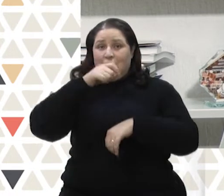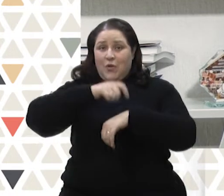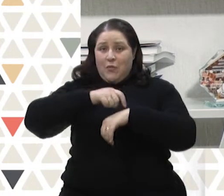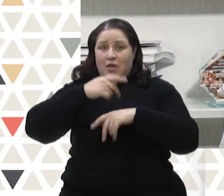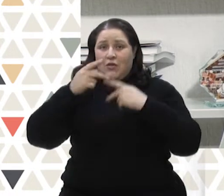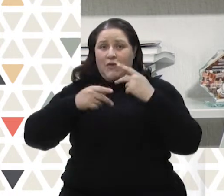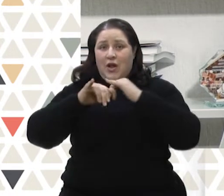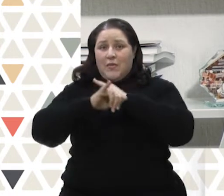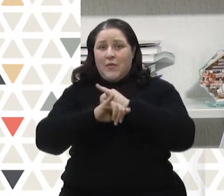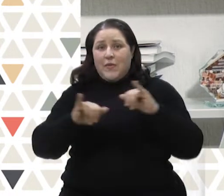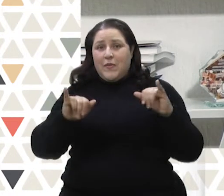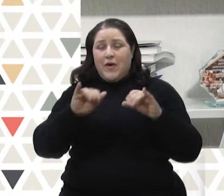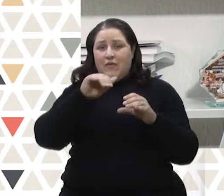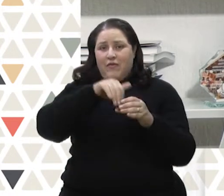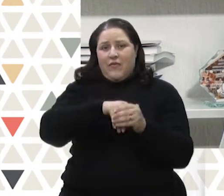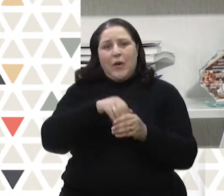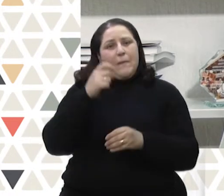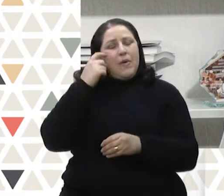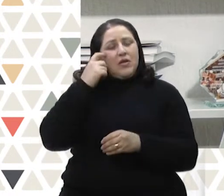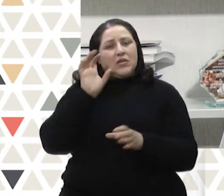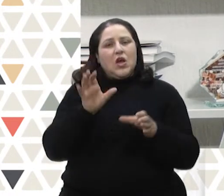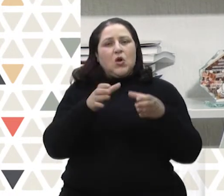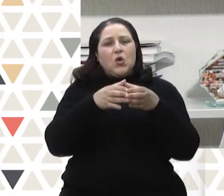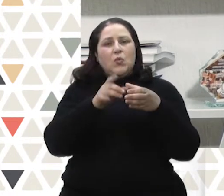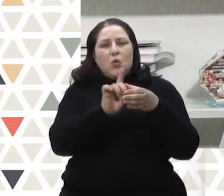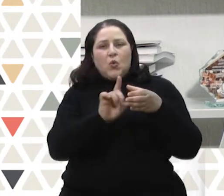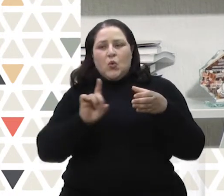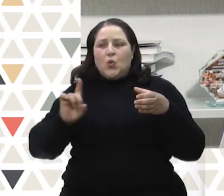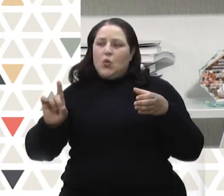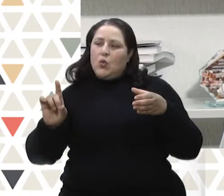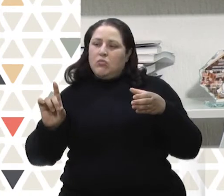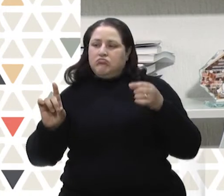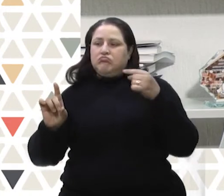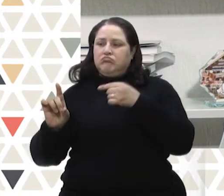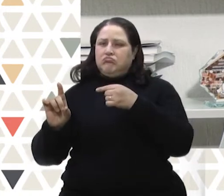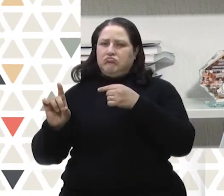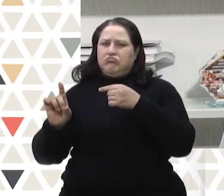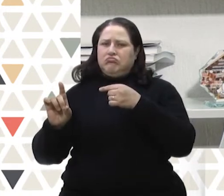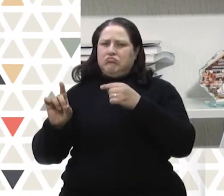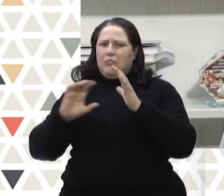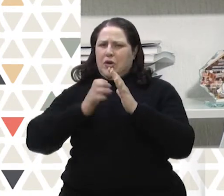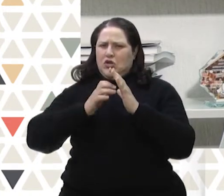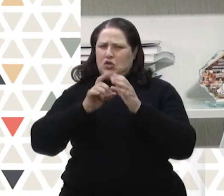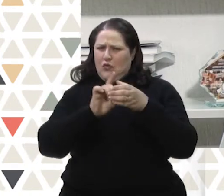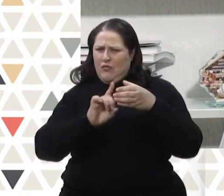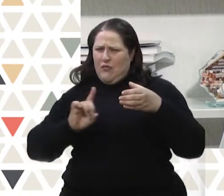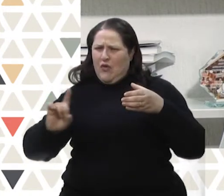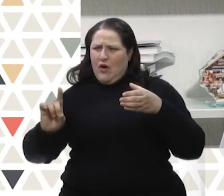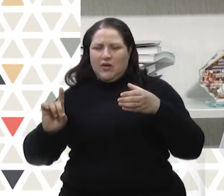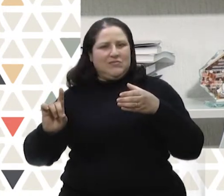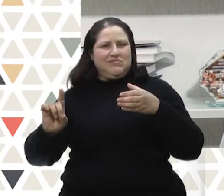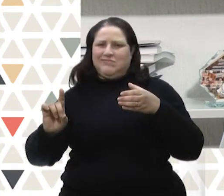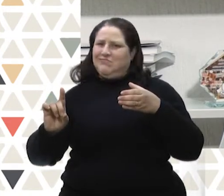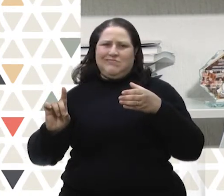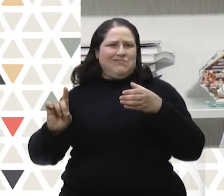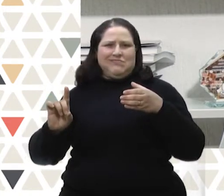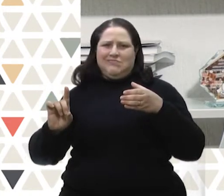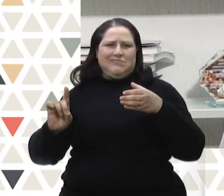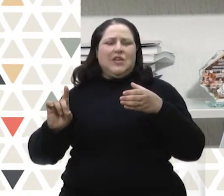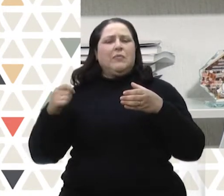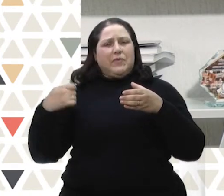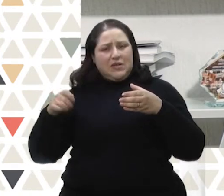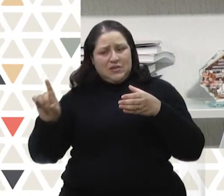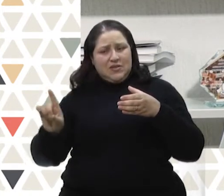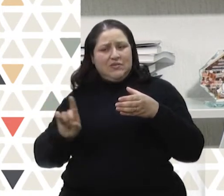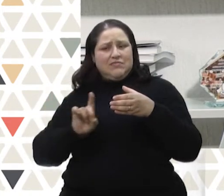se fala em campanha eleitoral, é que se pensa muito numa figura isolada, fora dos partidos políticos. Isso não existe. Tanto